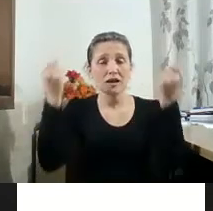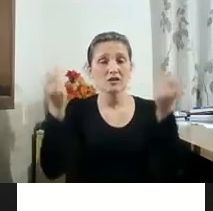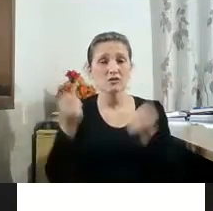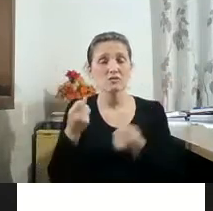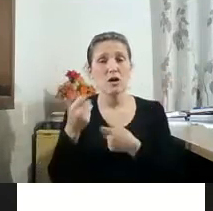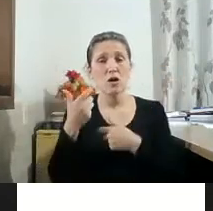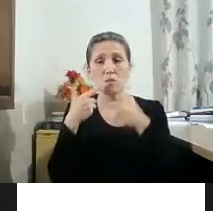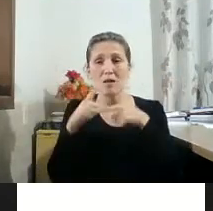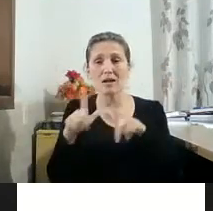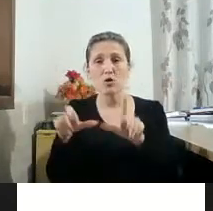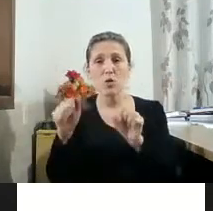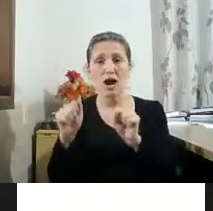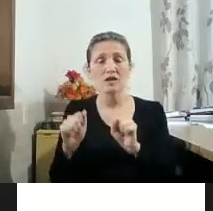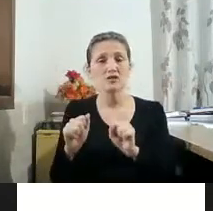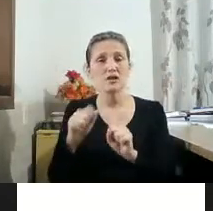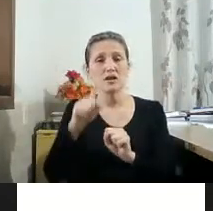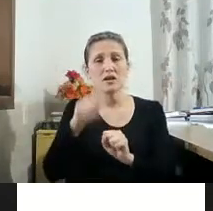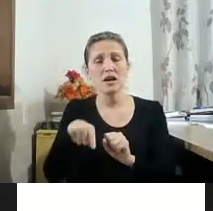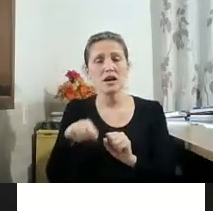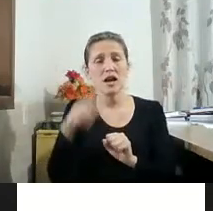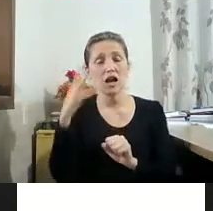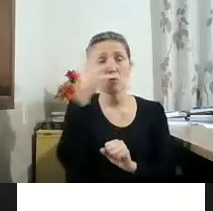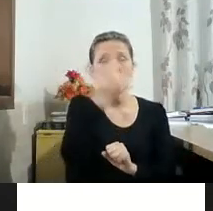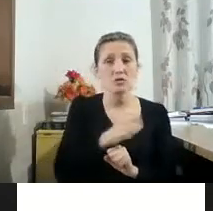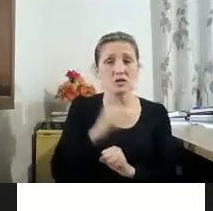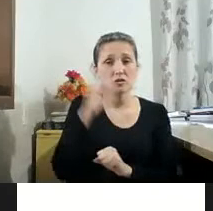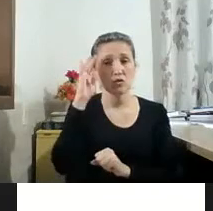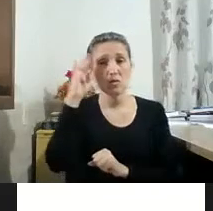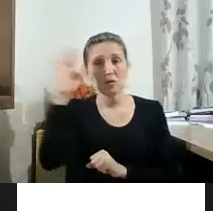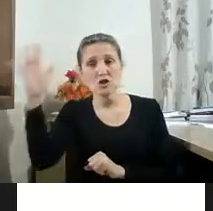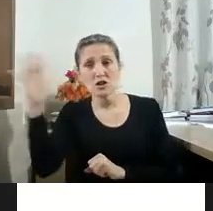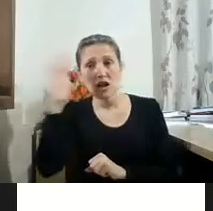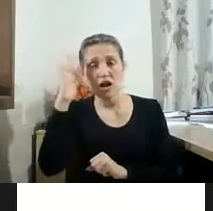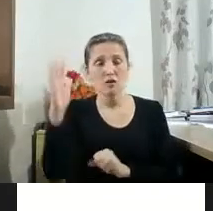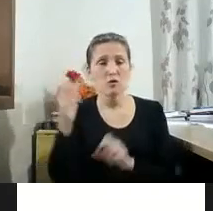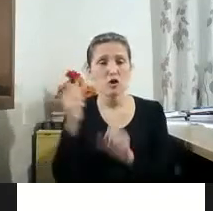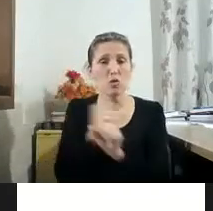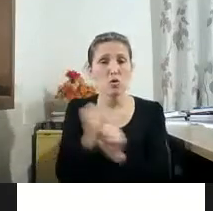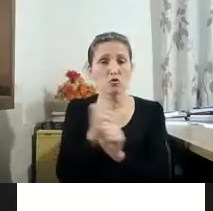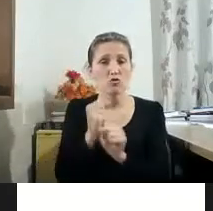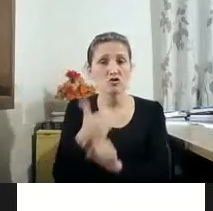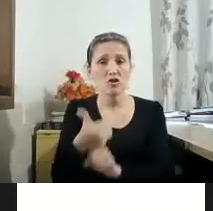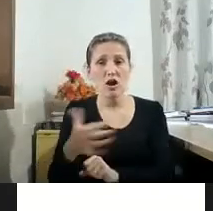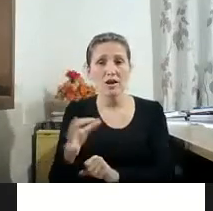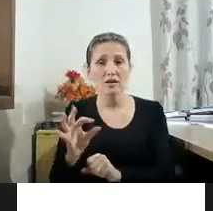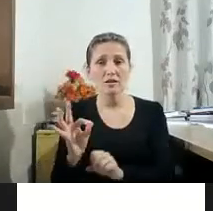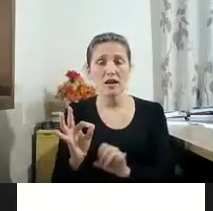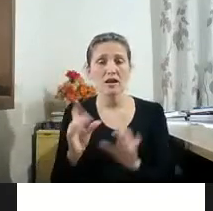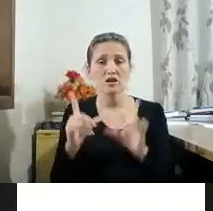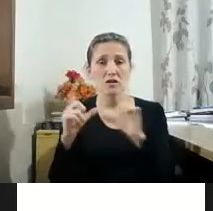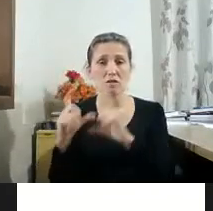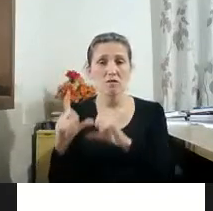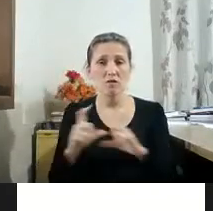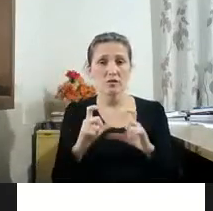explora a linha tênue entre o real e o imaginário, Cossoy constrói dez contos fotográficos